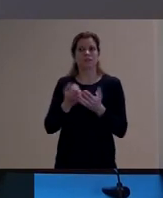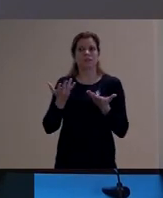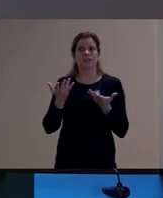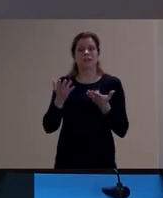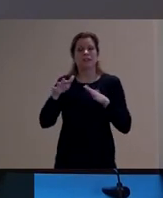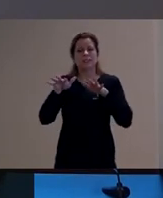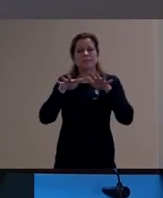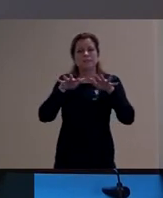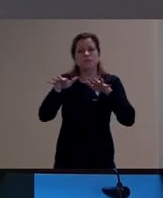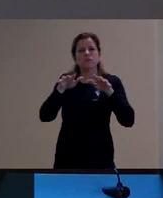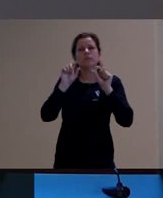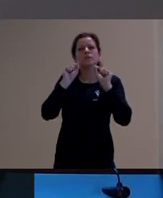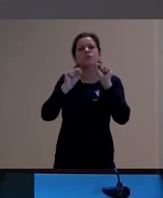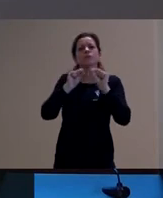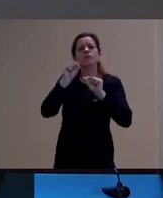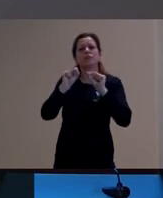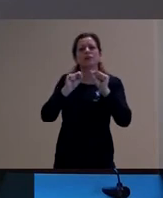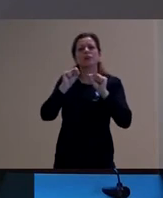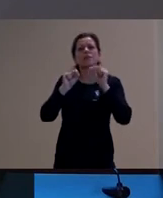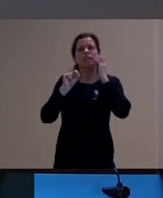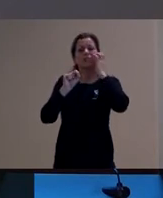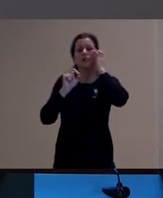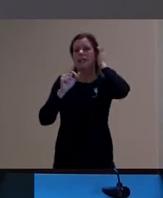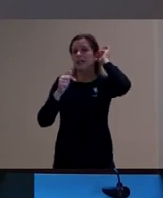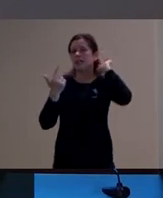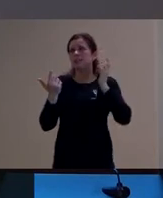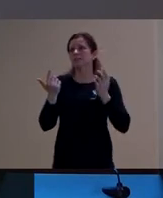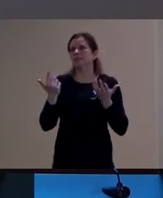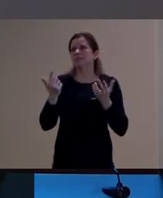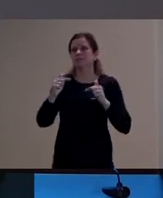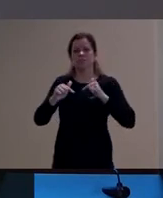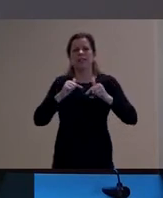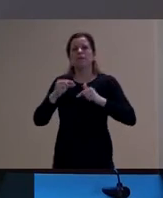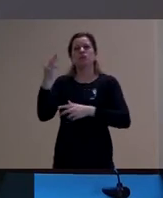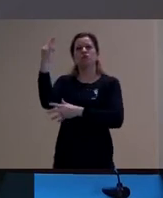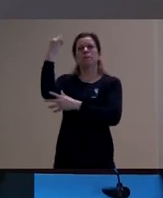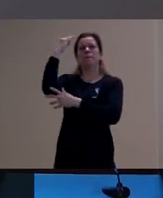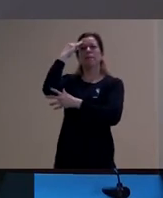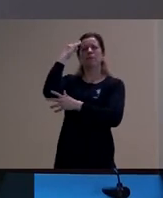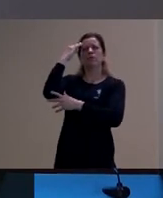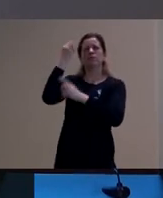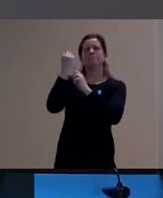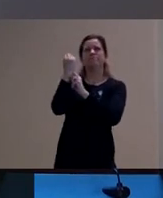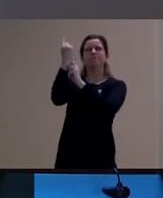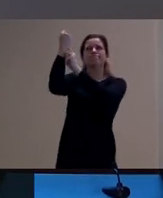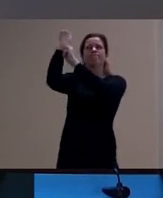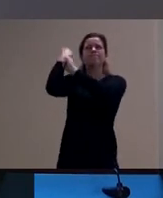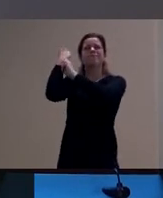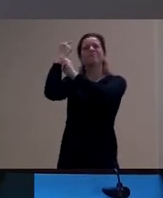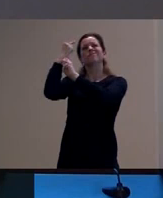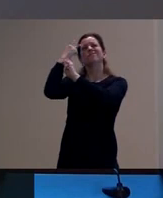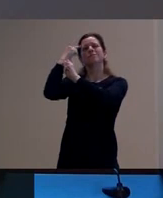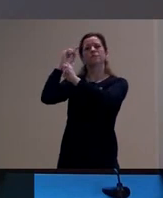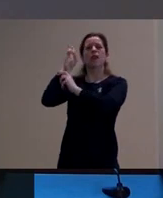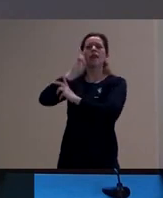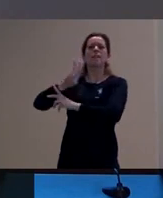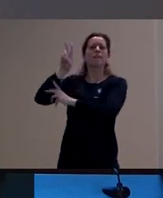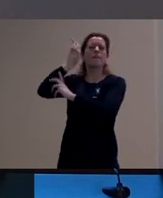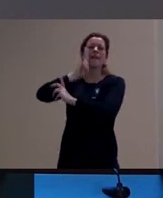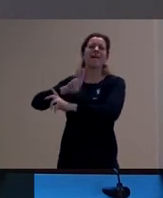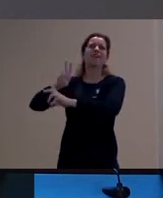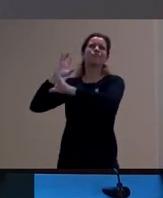movimento ele vai entrecruzando esse trabalho de rememoração de recuperar né pela memória